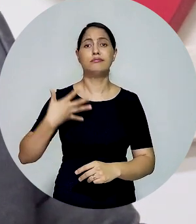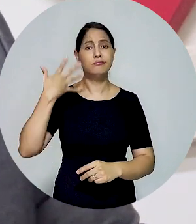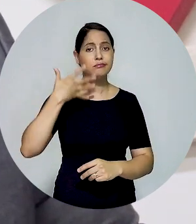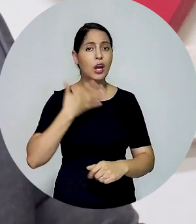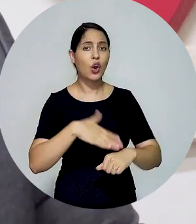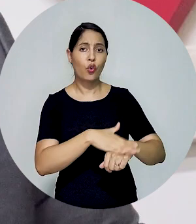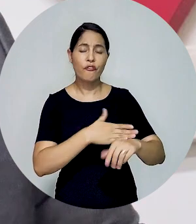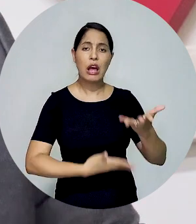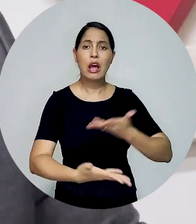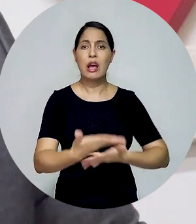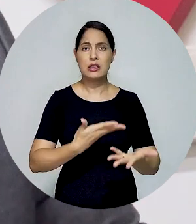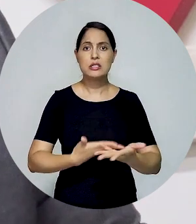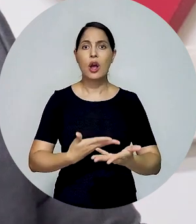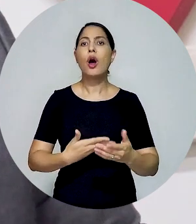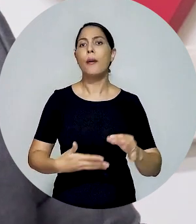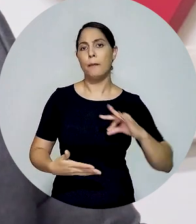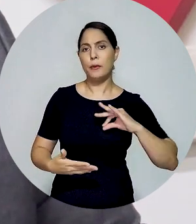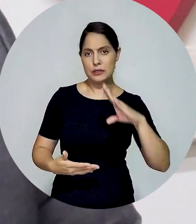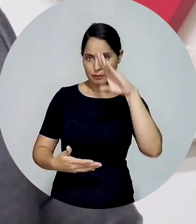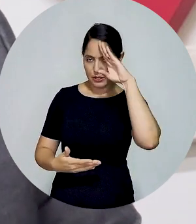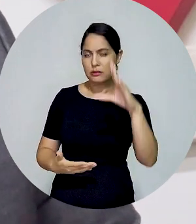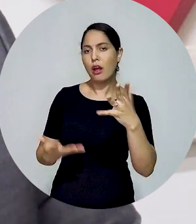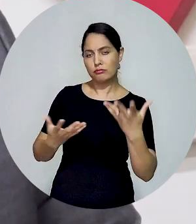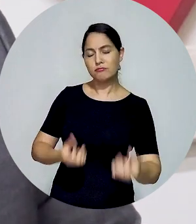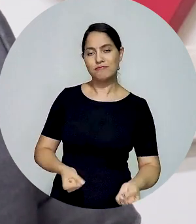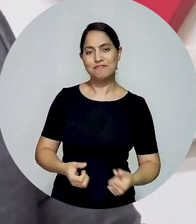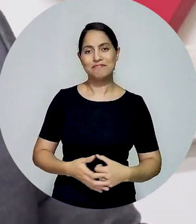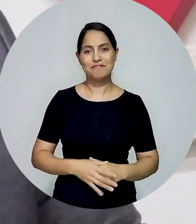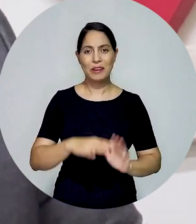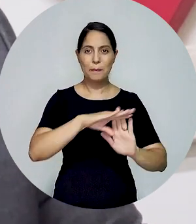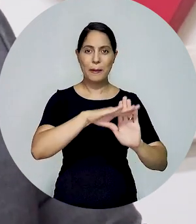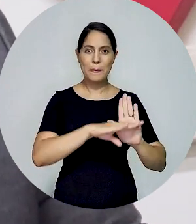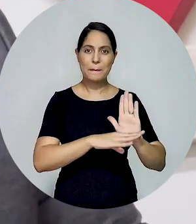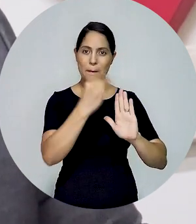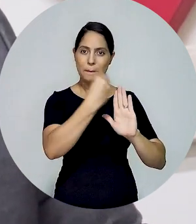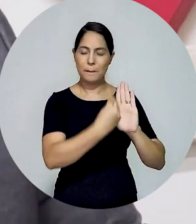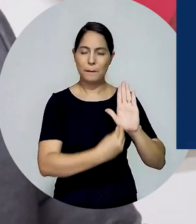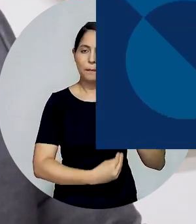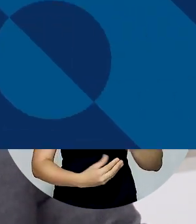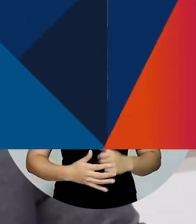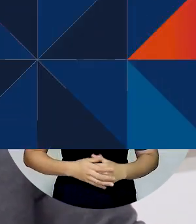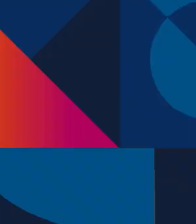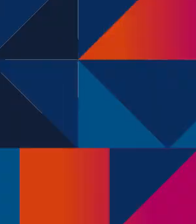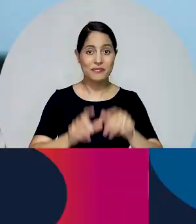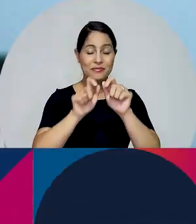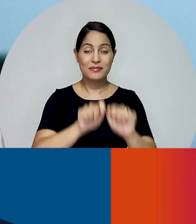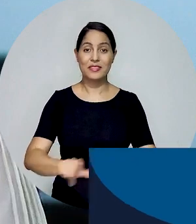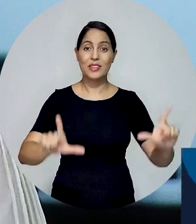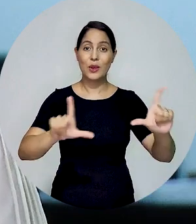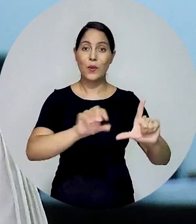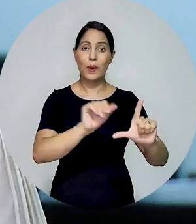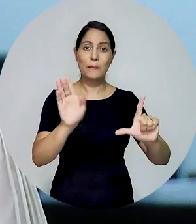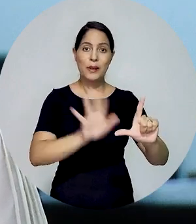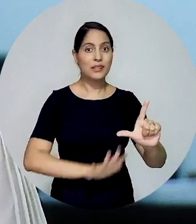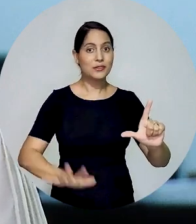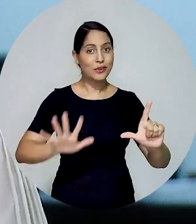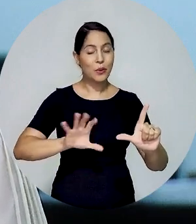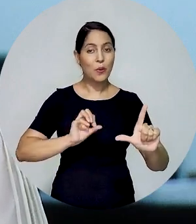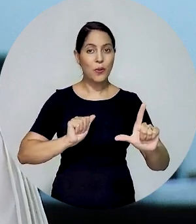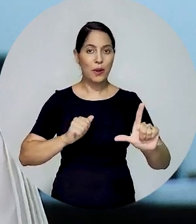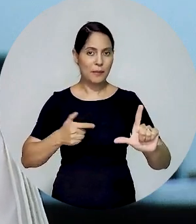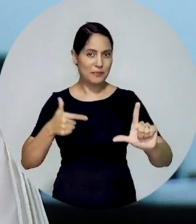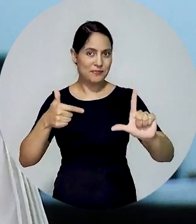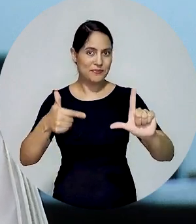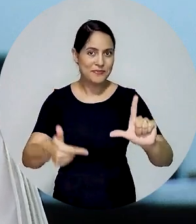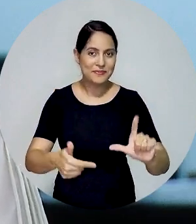reuniões realizadas foram acatadas pela Polícia Militar e constam no procedimento. Este programa é mais uma